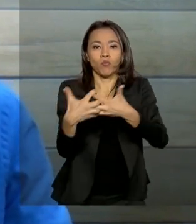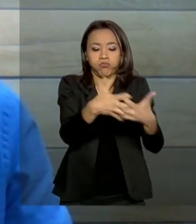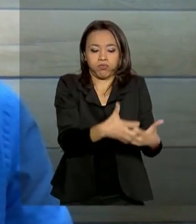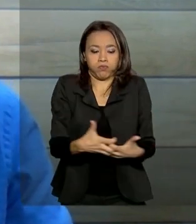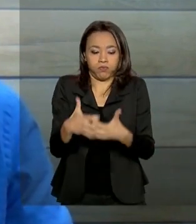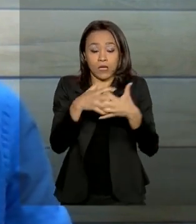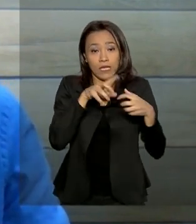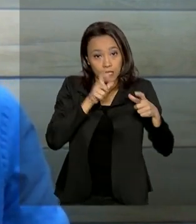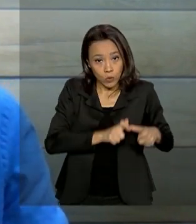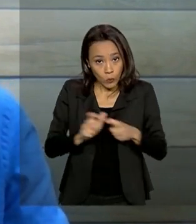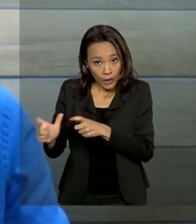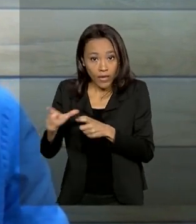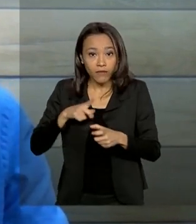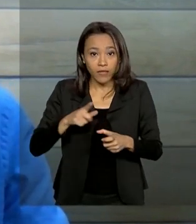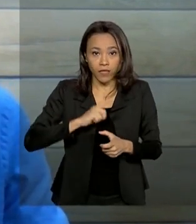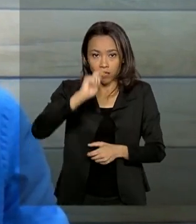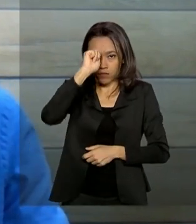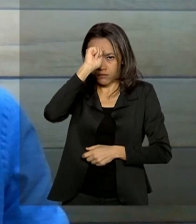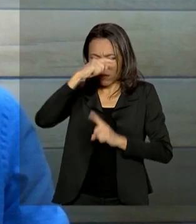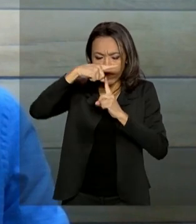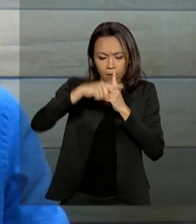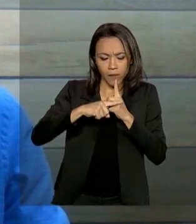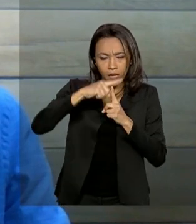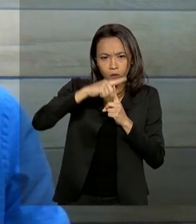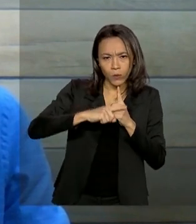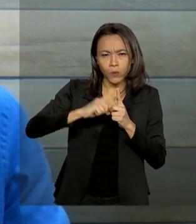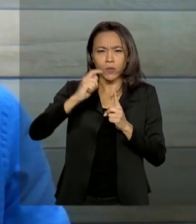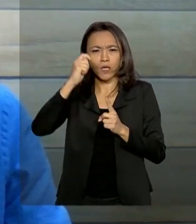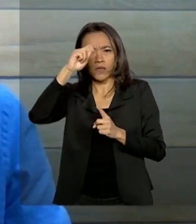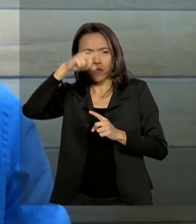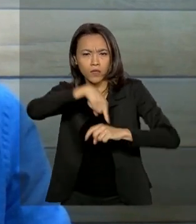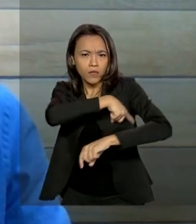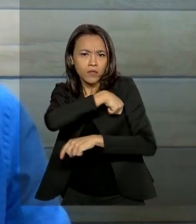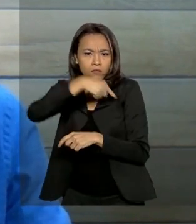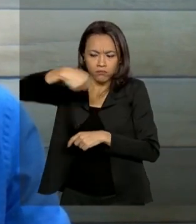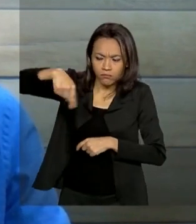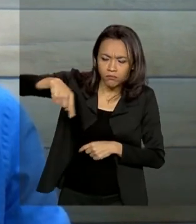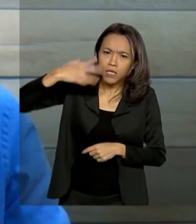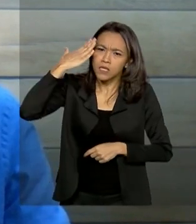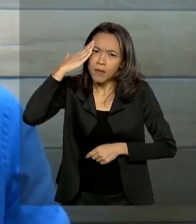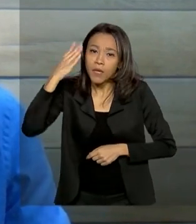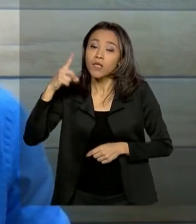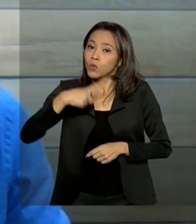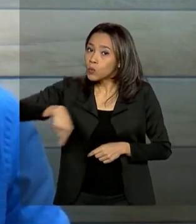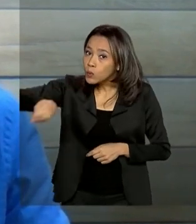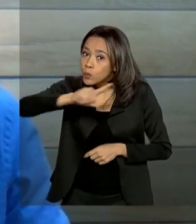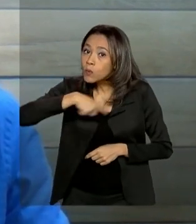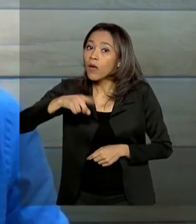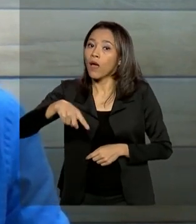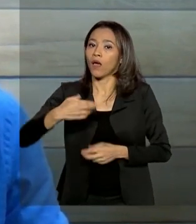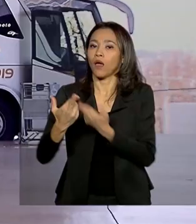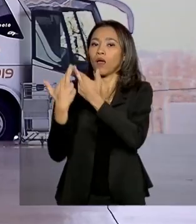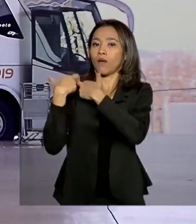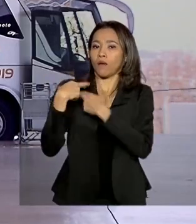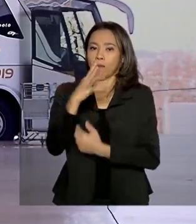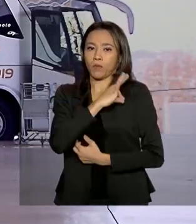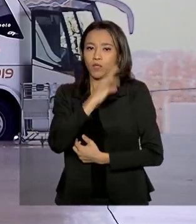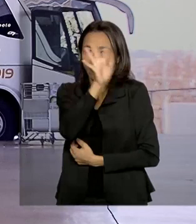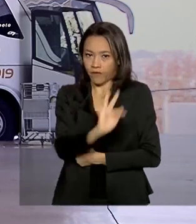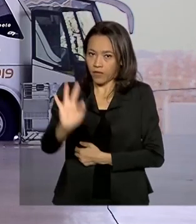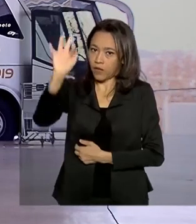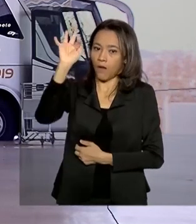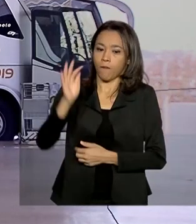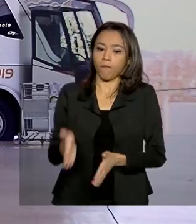temperatura e receber orientações sobre a covid-19. As regras são fiscalizadas pela Polícia Rodoviária Federal. O